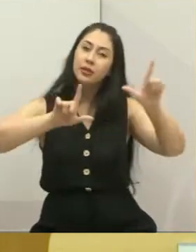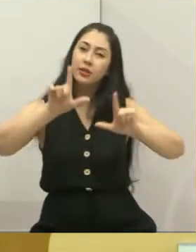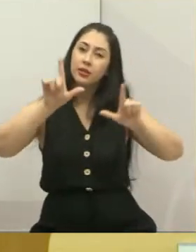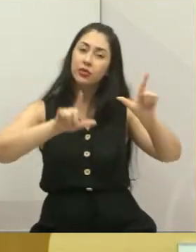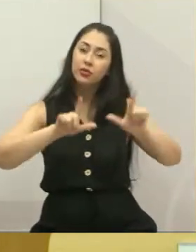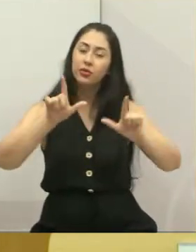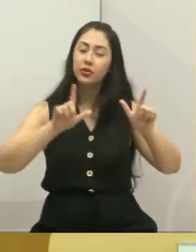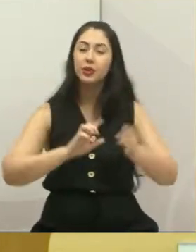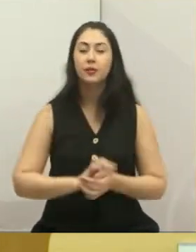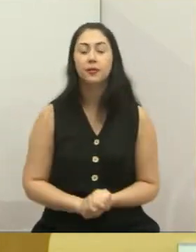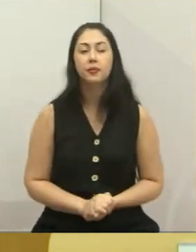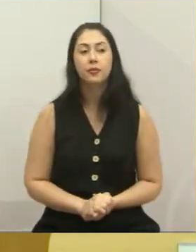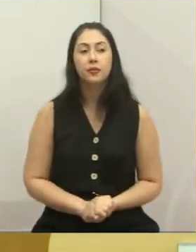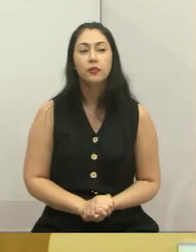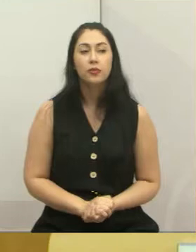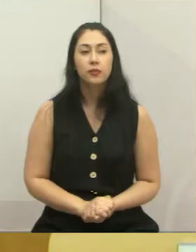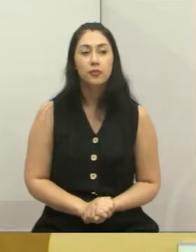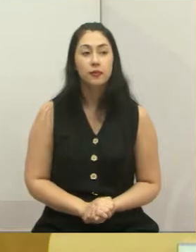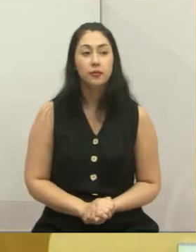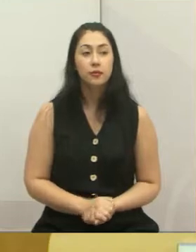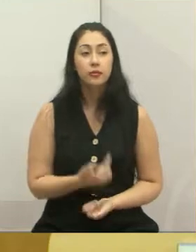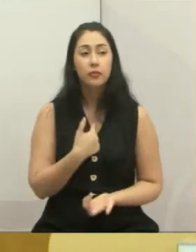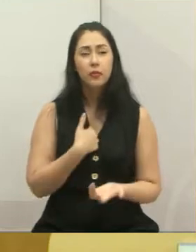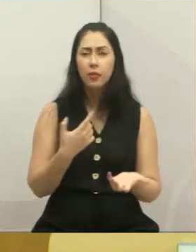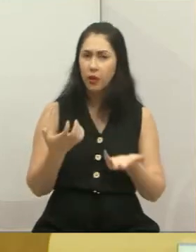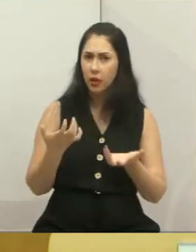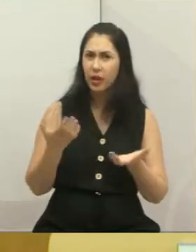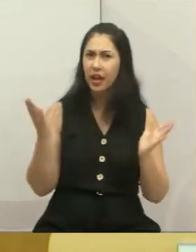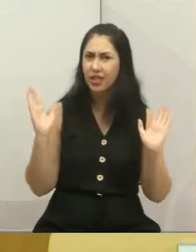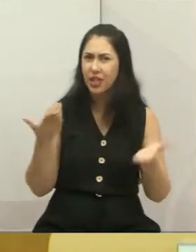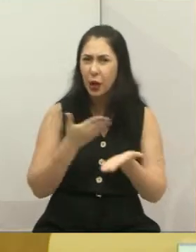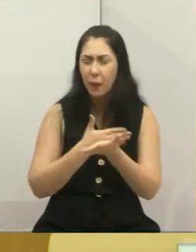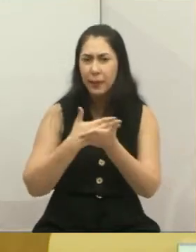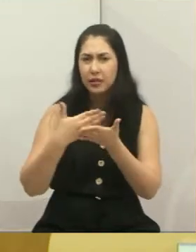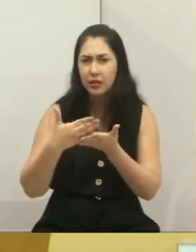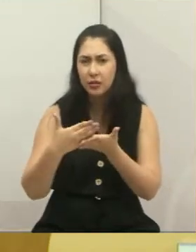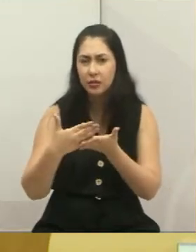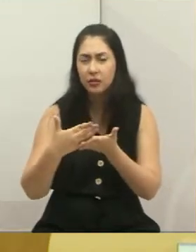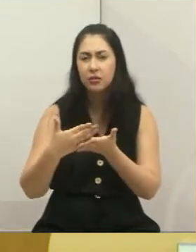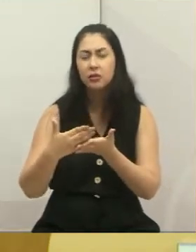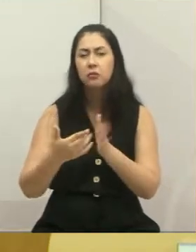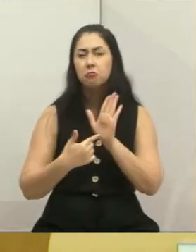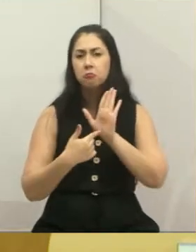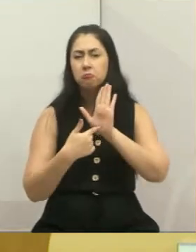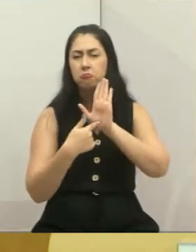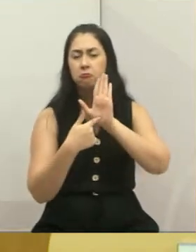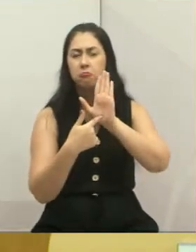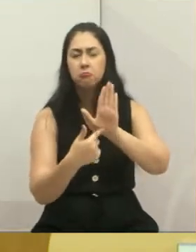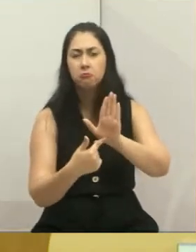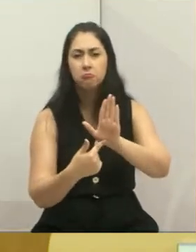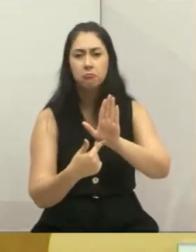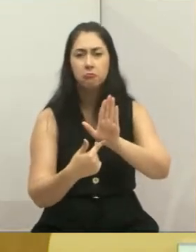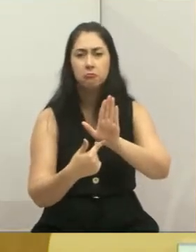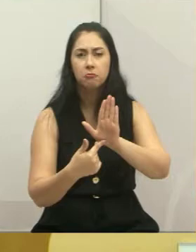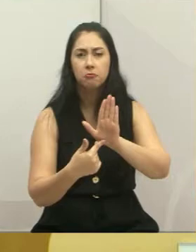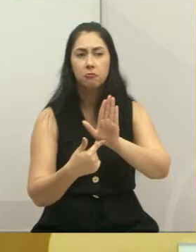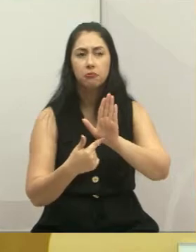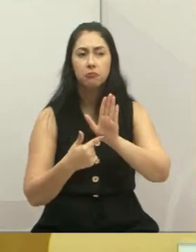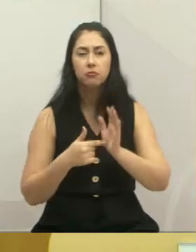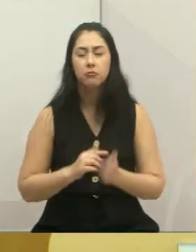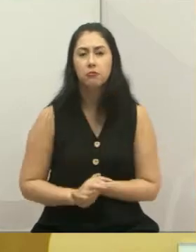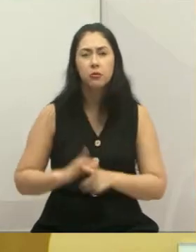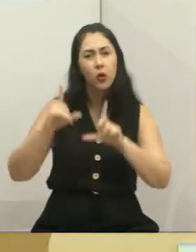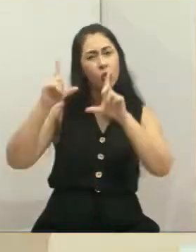mais tarde a TV Câmara. Eu gostaria já que começasse mostrando a